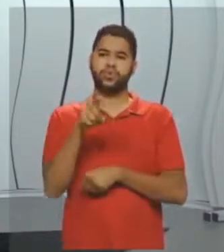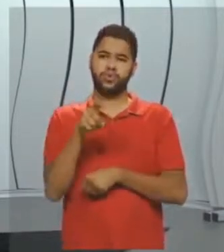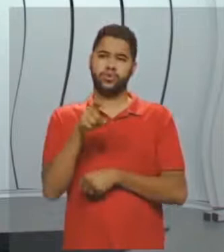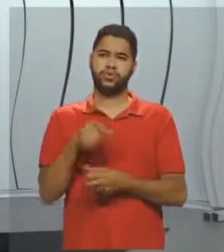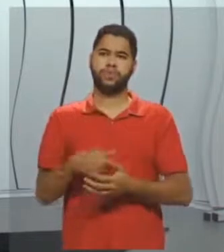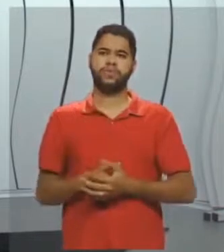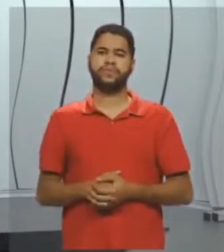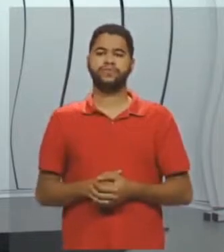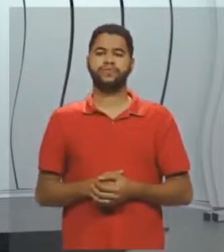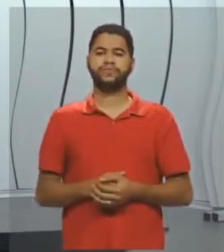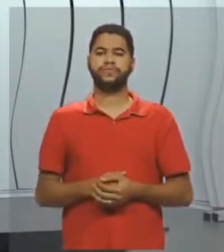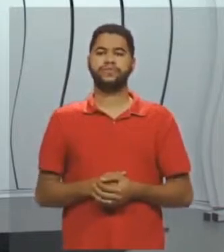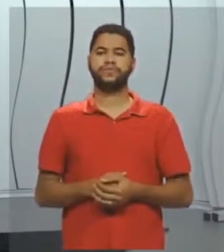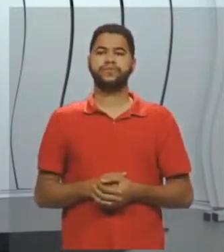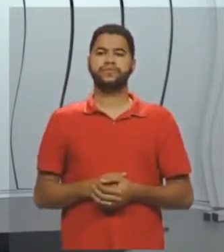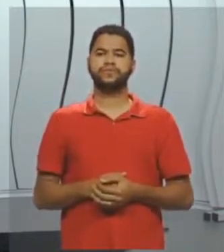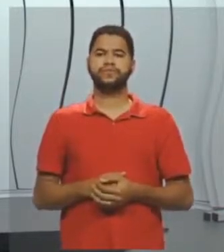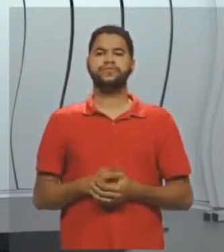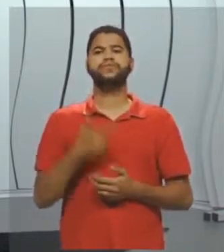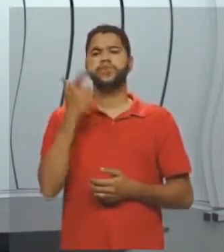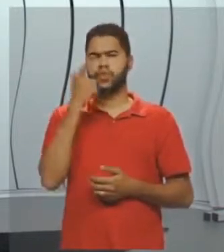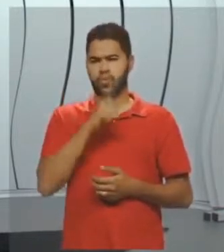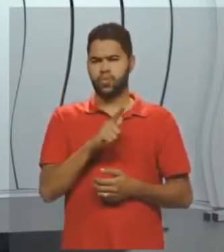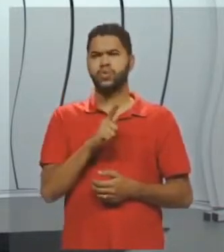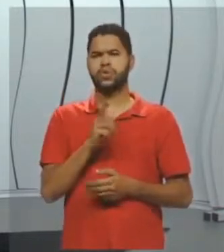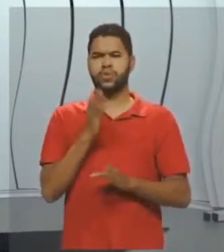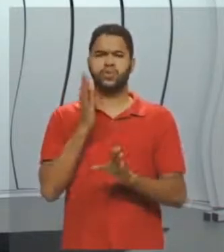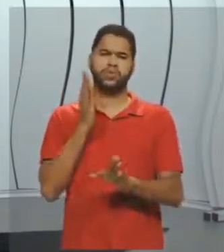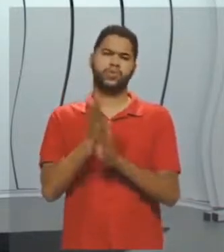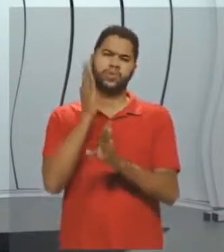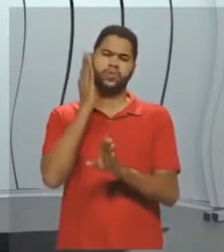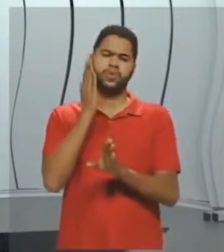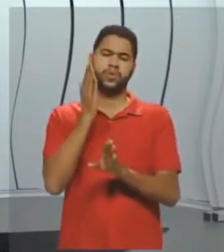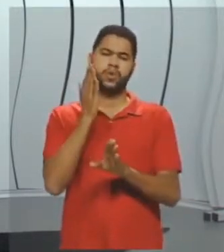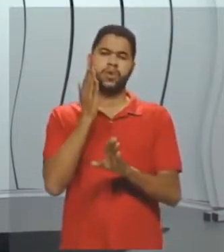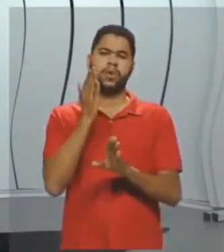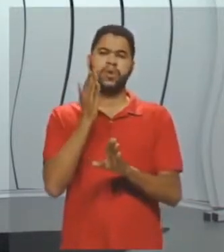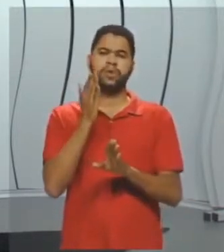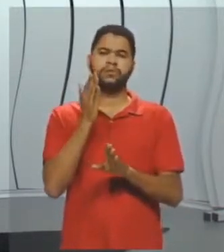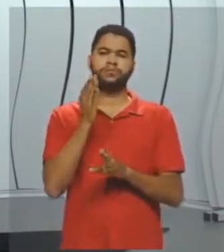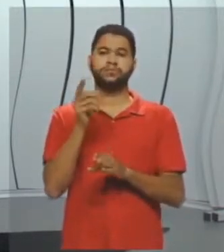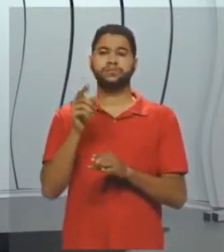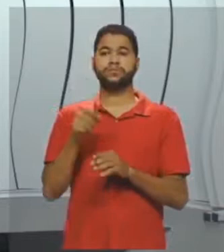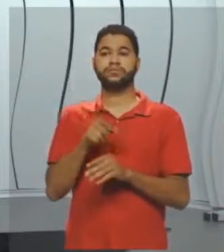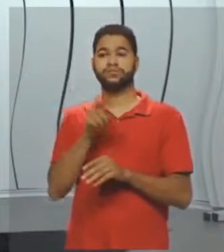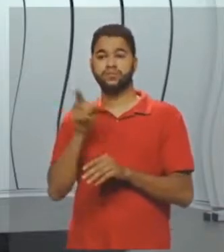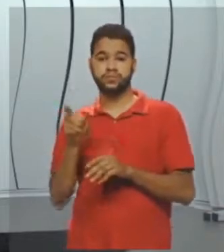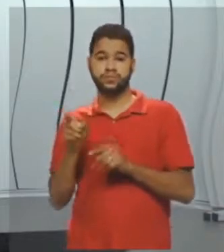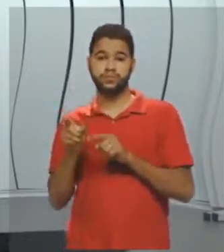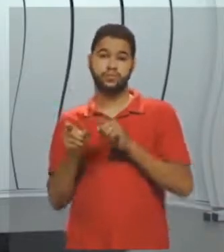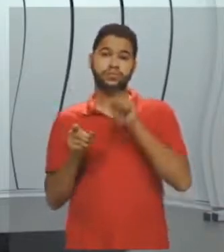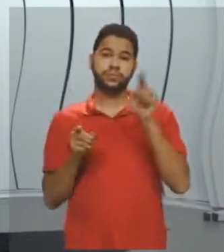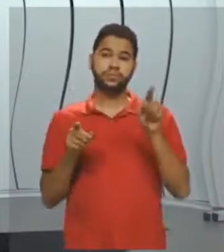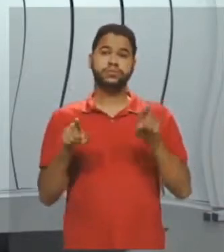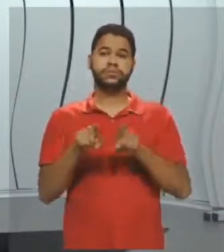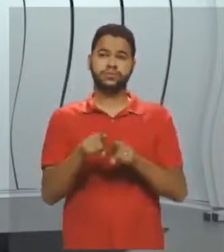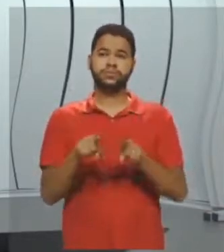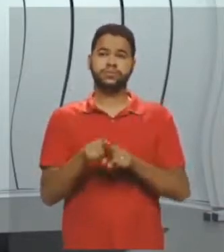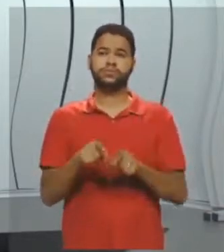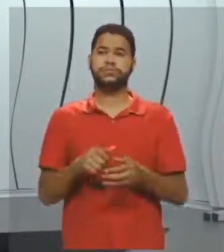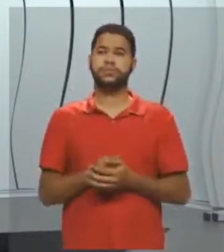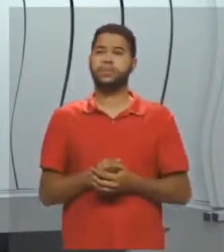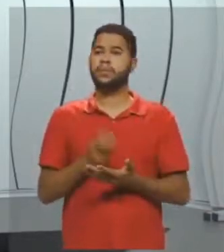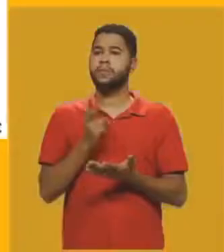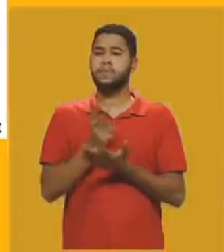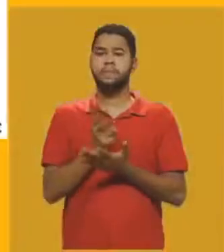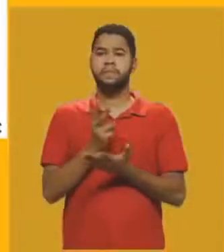né? Então, eu consigo descobrir quanto que vale esse ângulo e este também. Com a